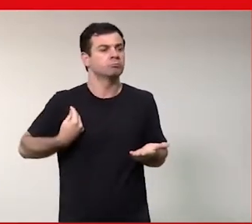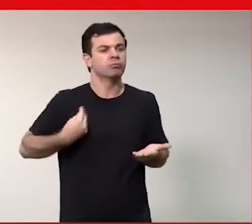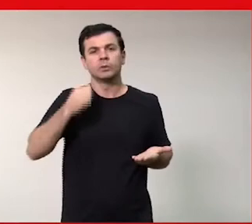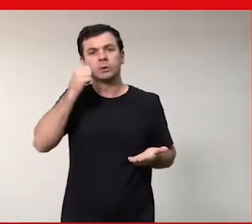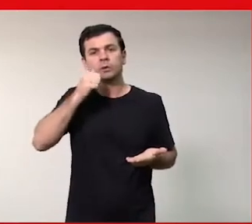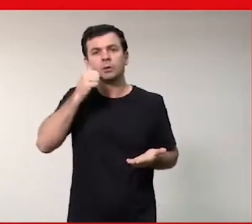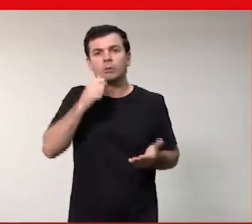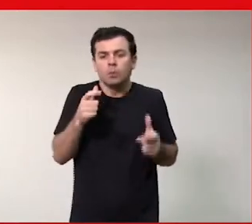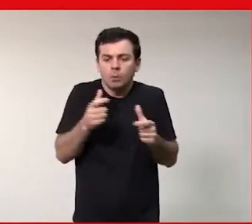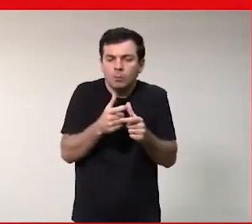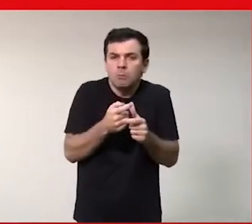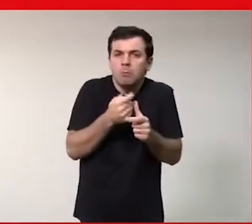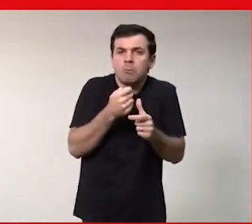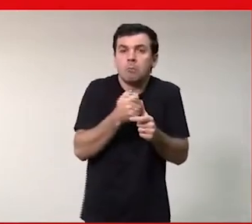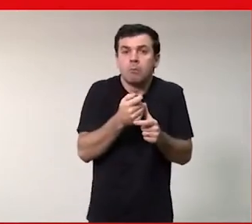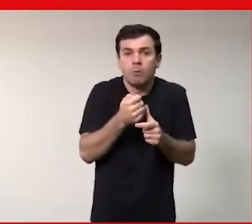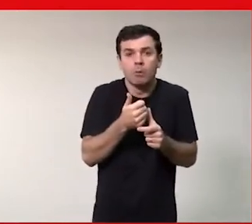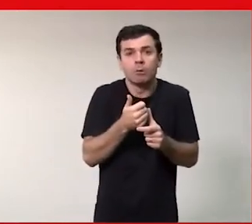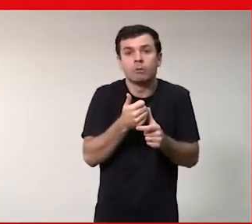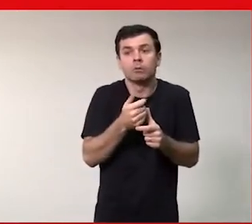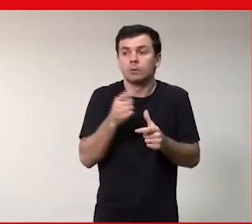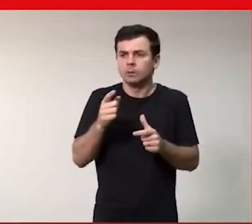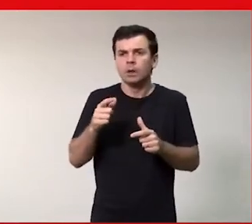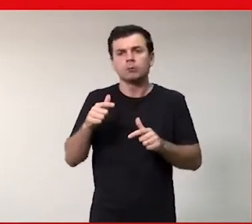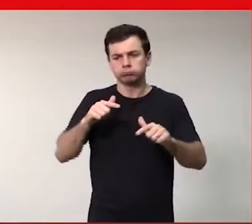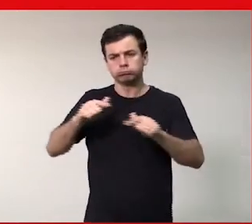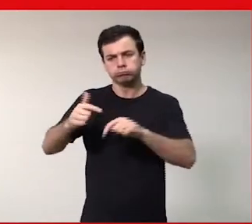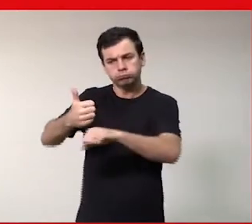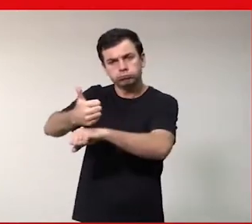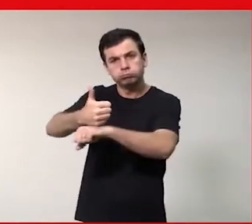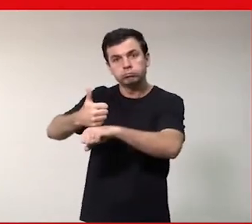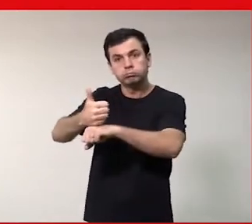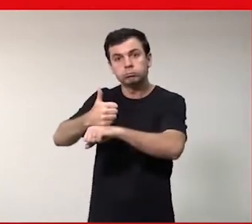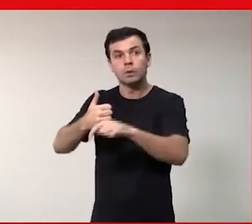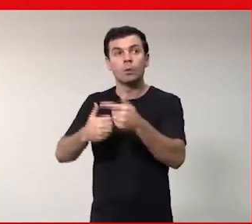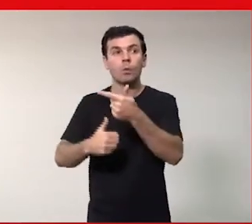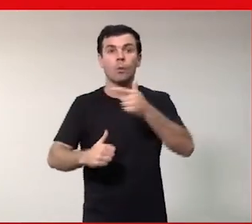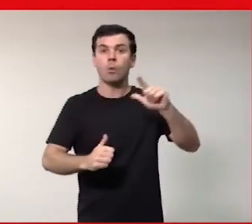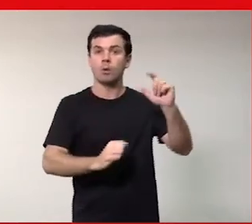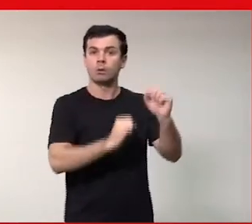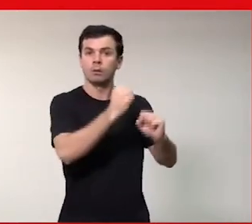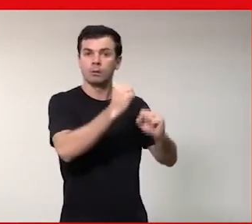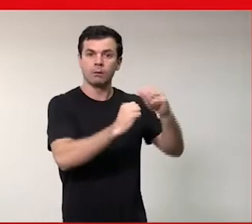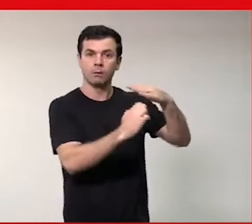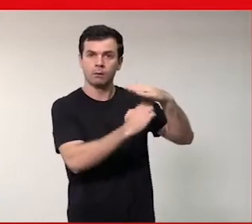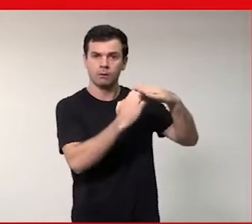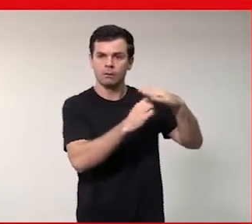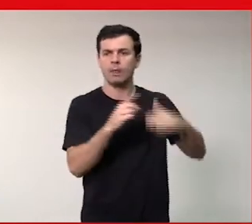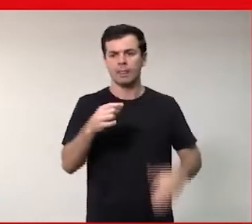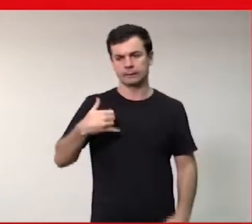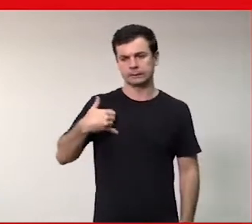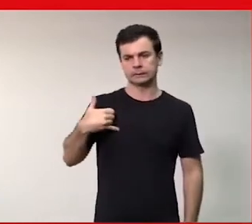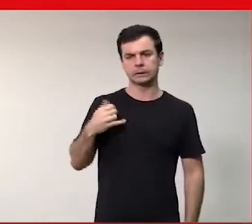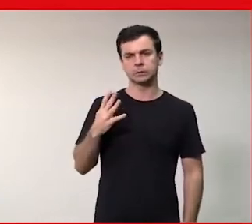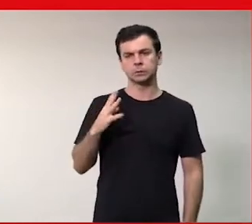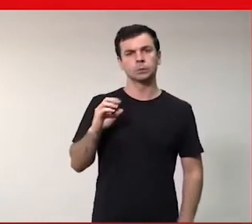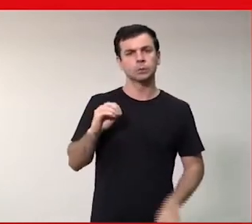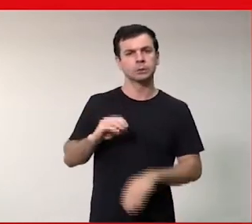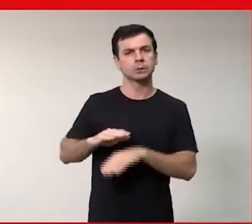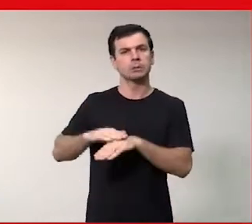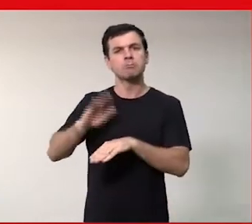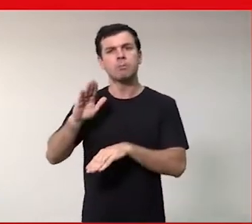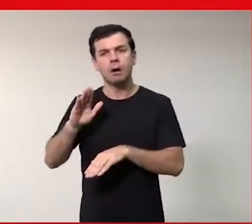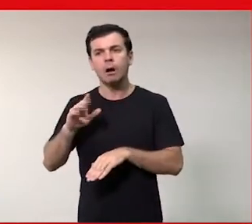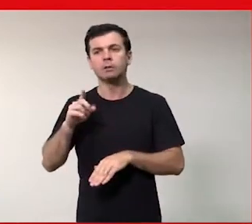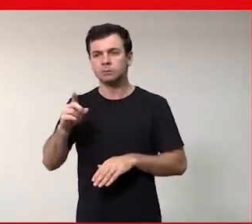competição enorme por esse talento. Ser mulher hoje em dia na indústria, especialmente com 40 anos ou mais, você é uma